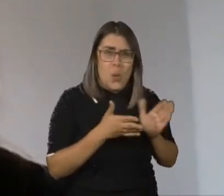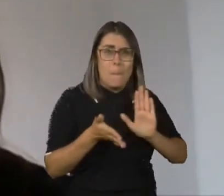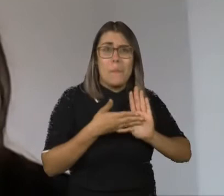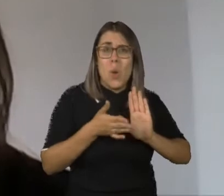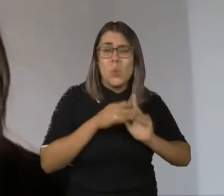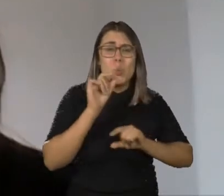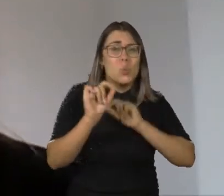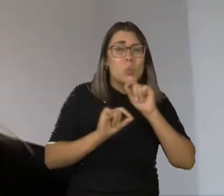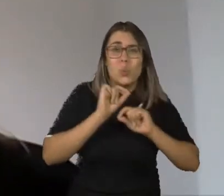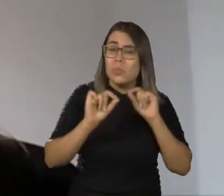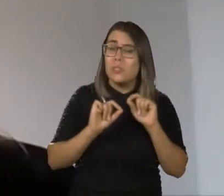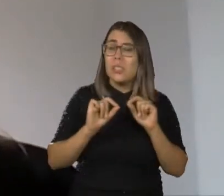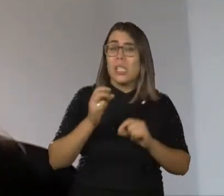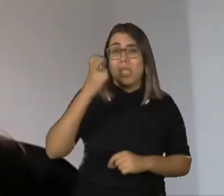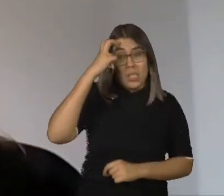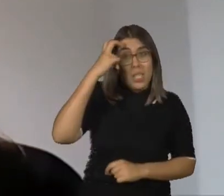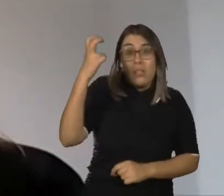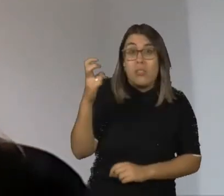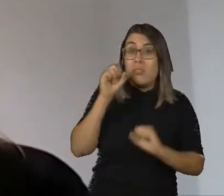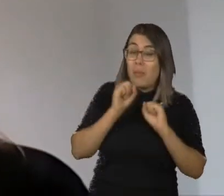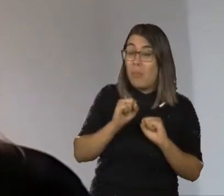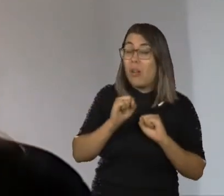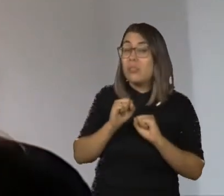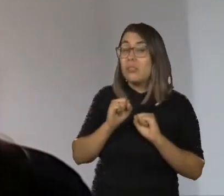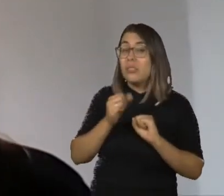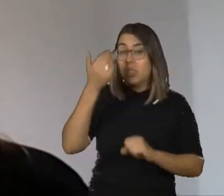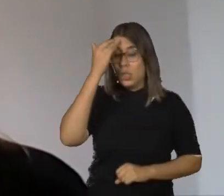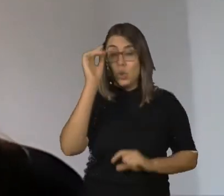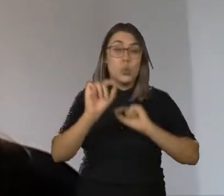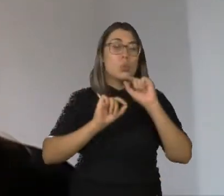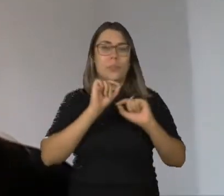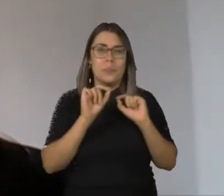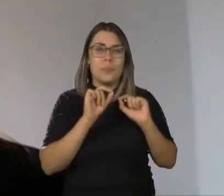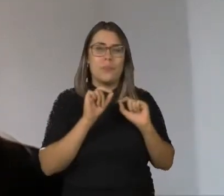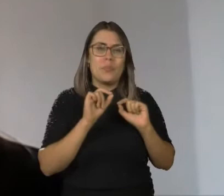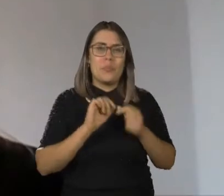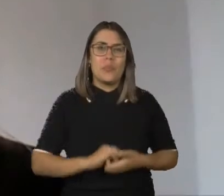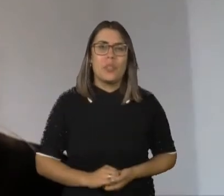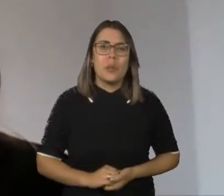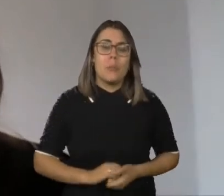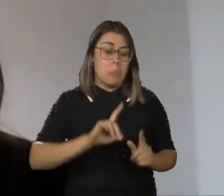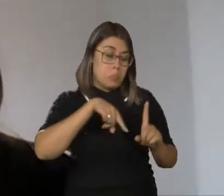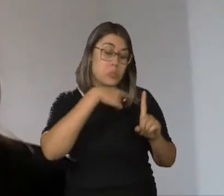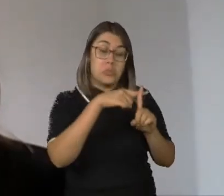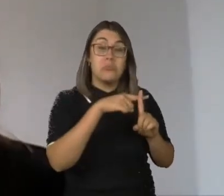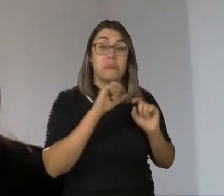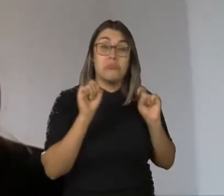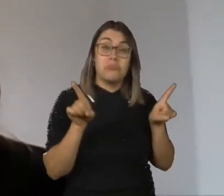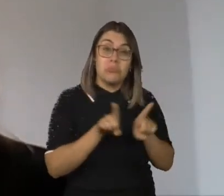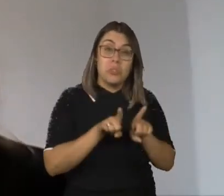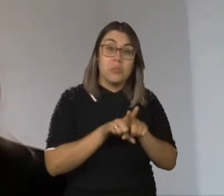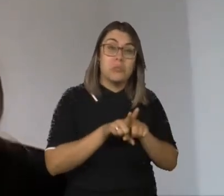conceito de uma inteligência que possa ser entendida como um dado já positivo, um dado já